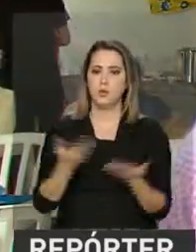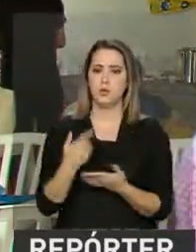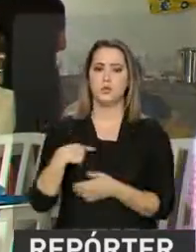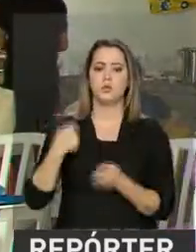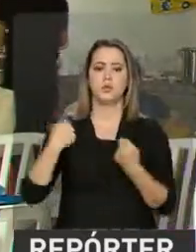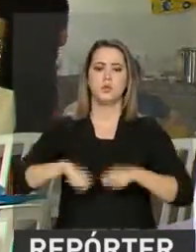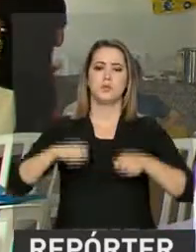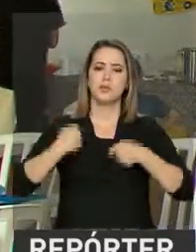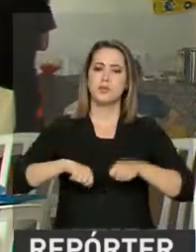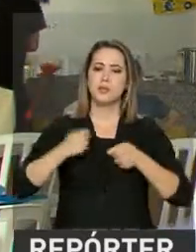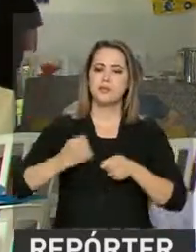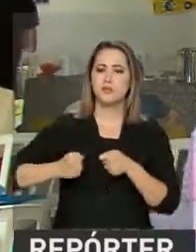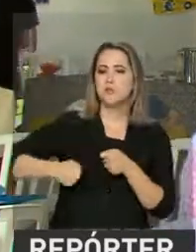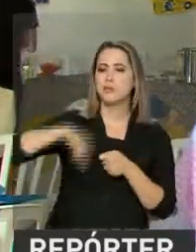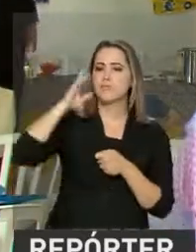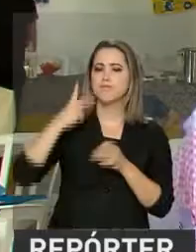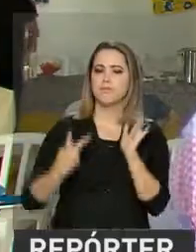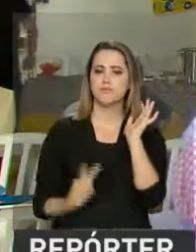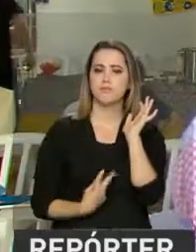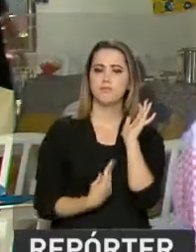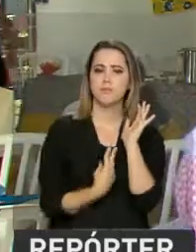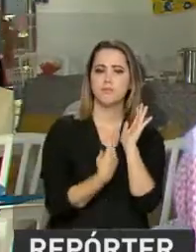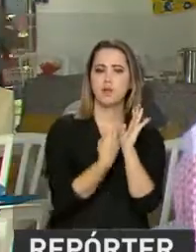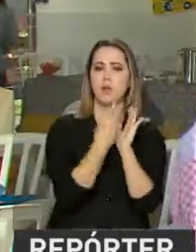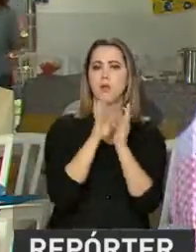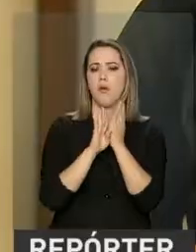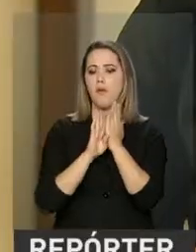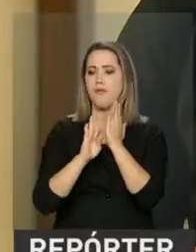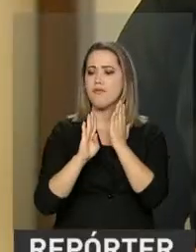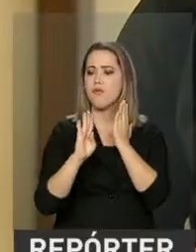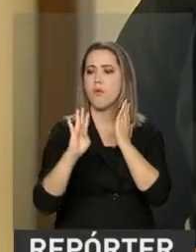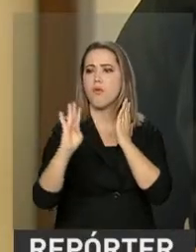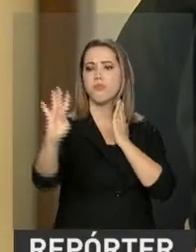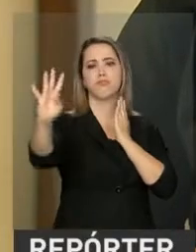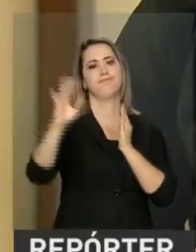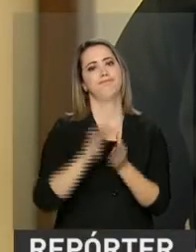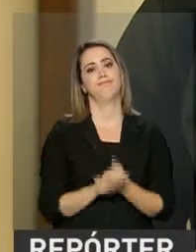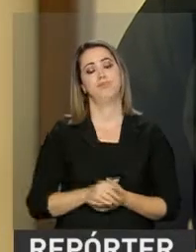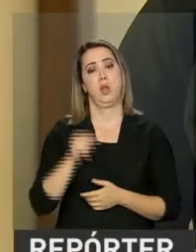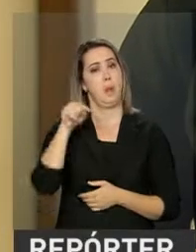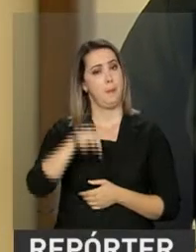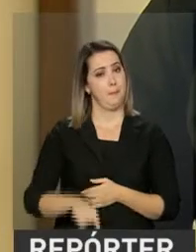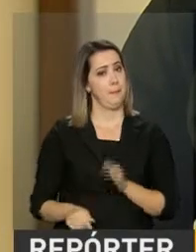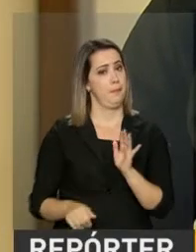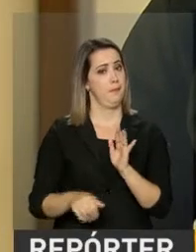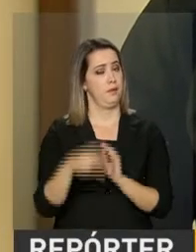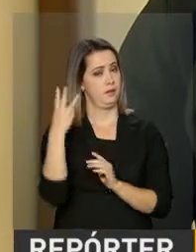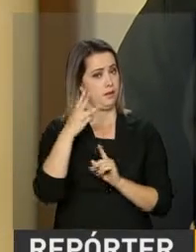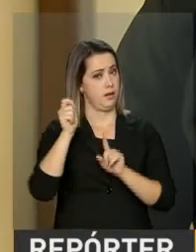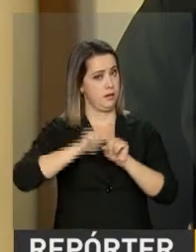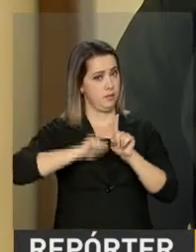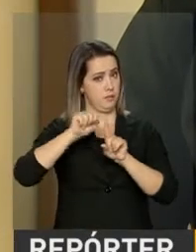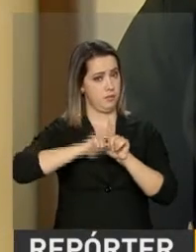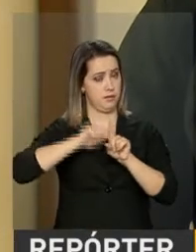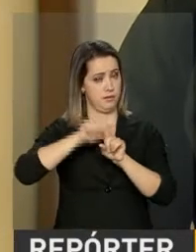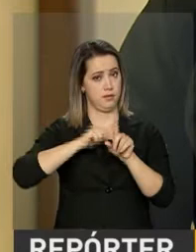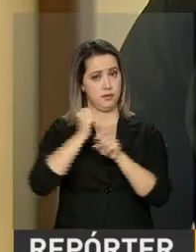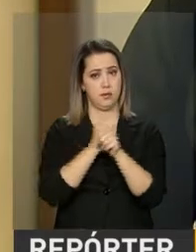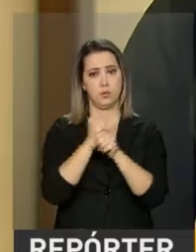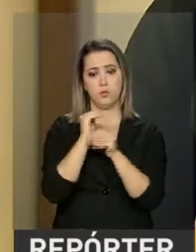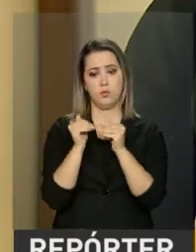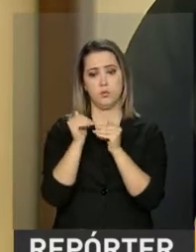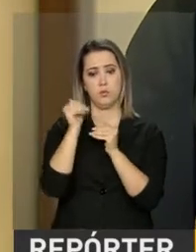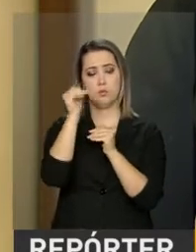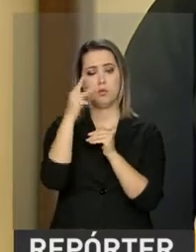precisando de muitos transplantes. A fila está enorme. Só no primeiro trimestre desse ano, o número de transplantes subiu 35